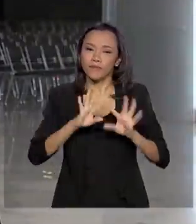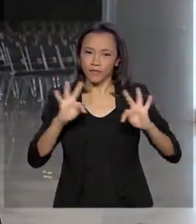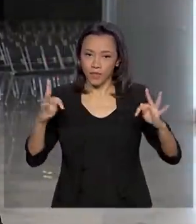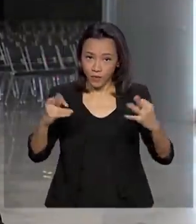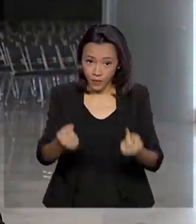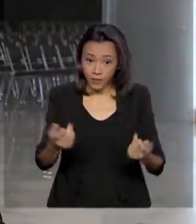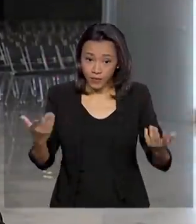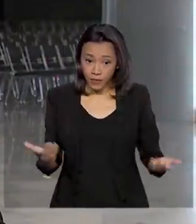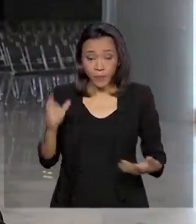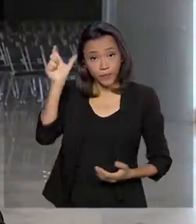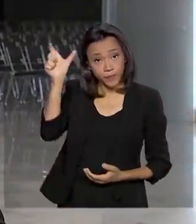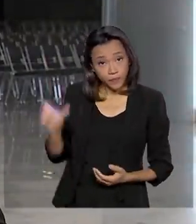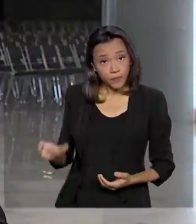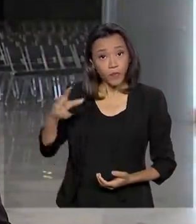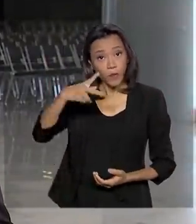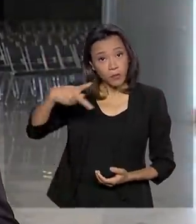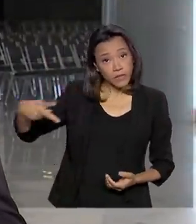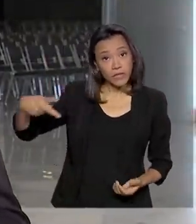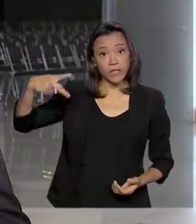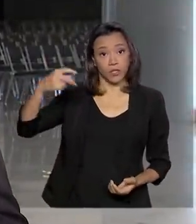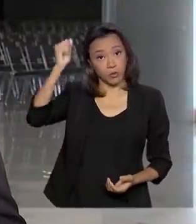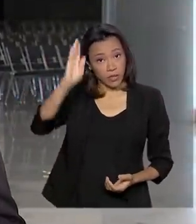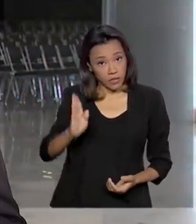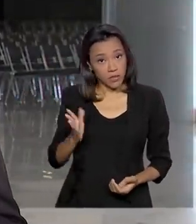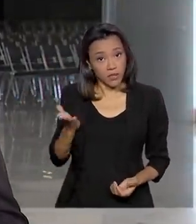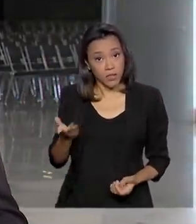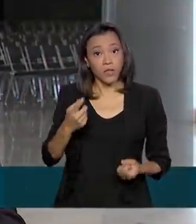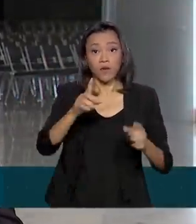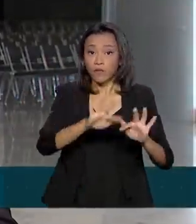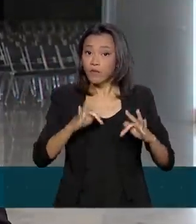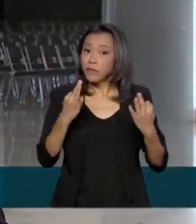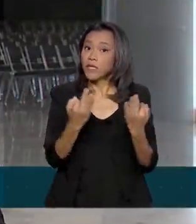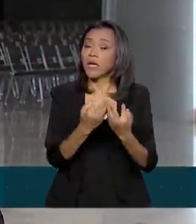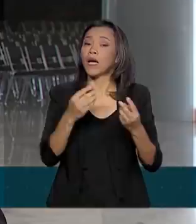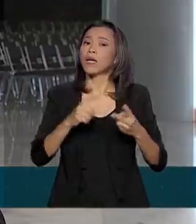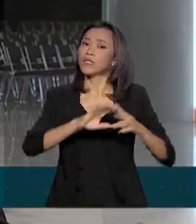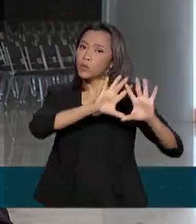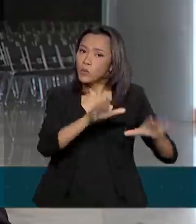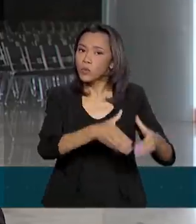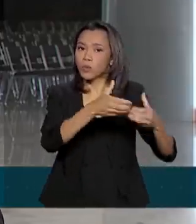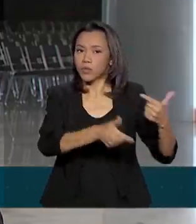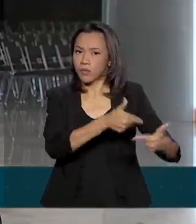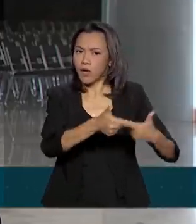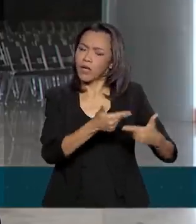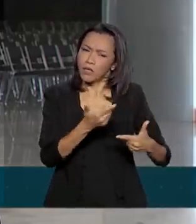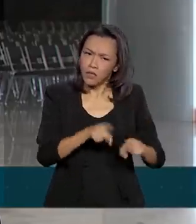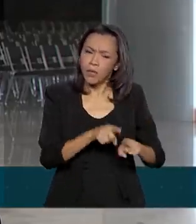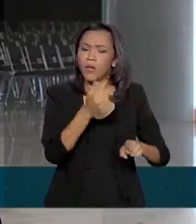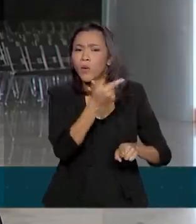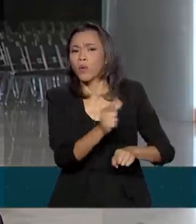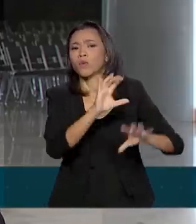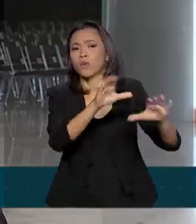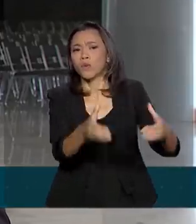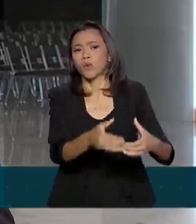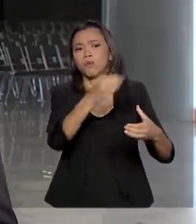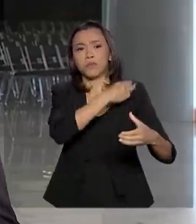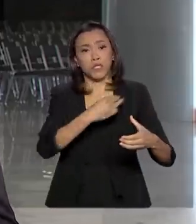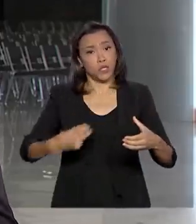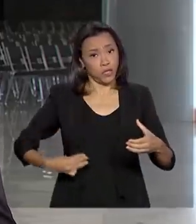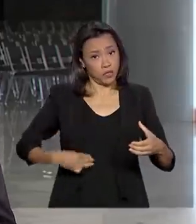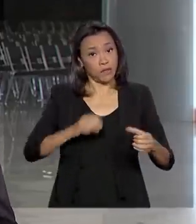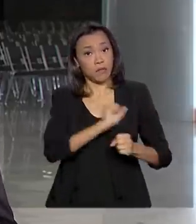além do presidente da República, familiares, auxiliares e também outros ministros que estiveram com ele nos Estados Unidos